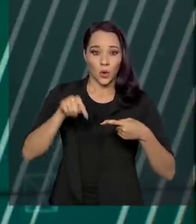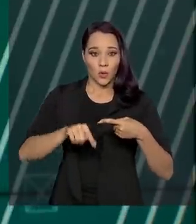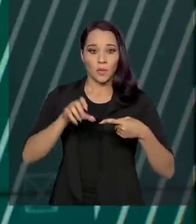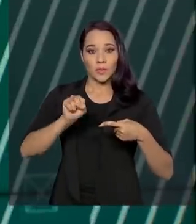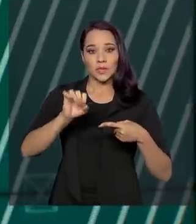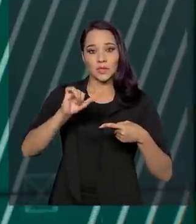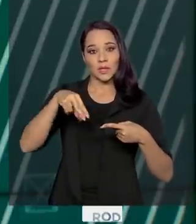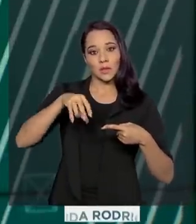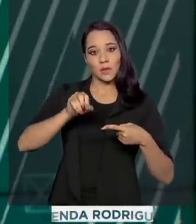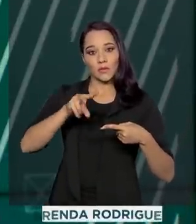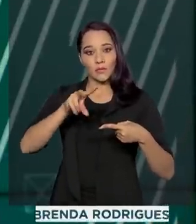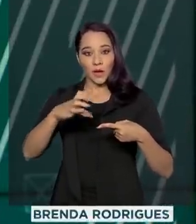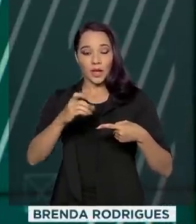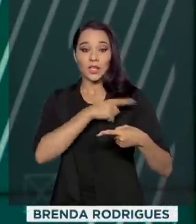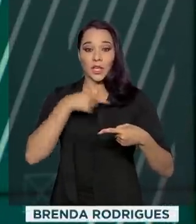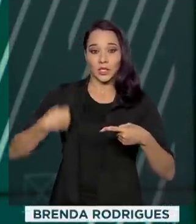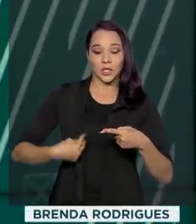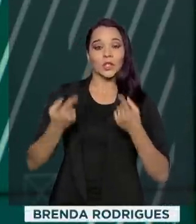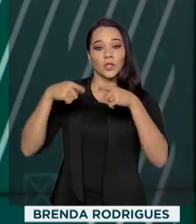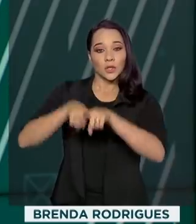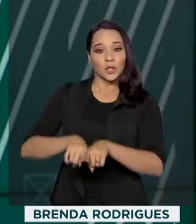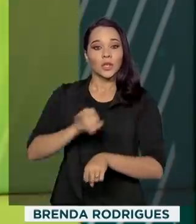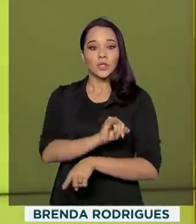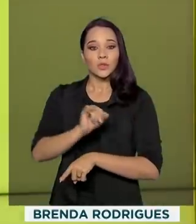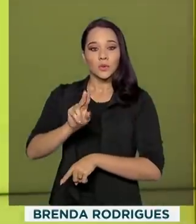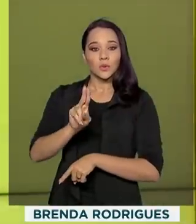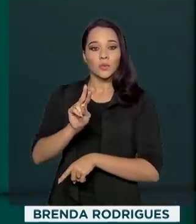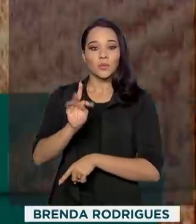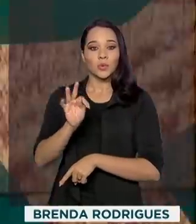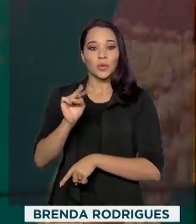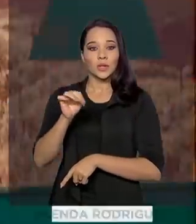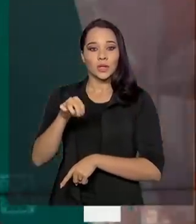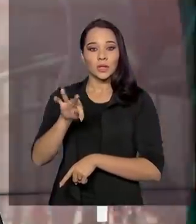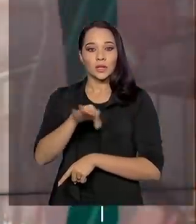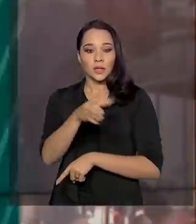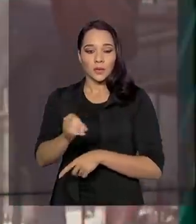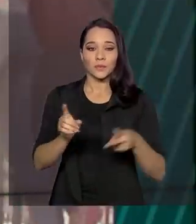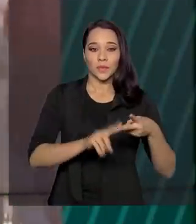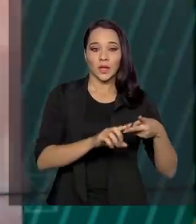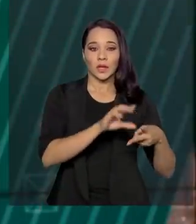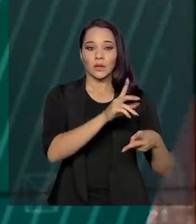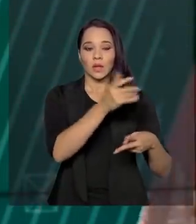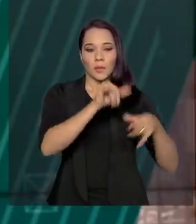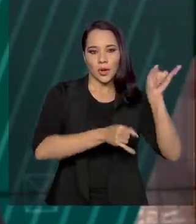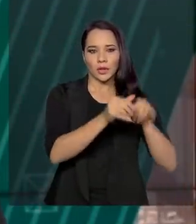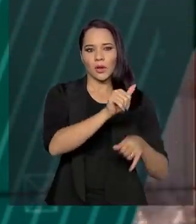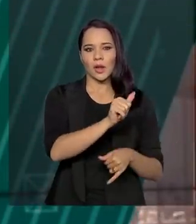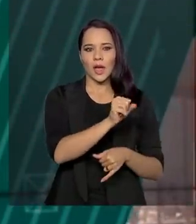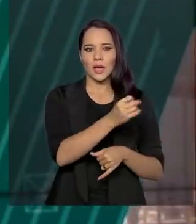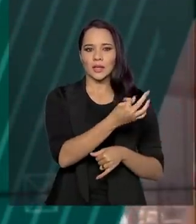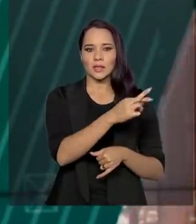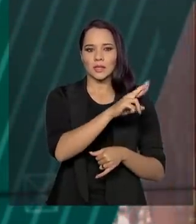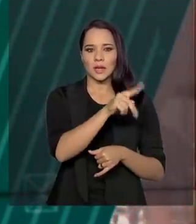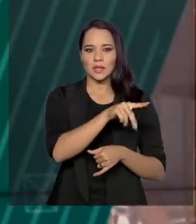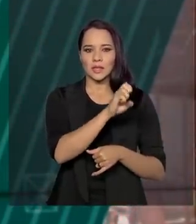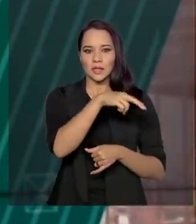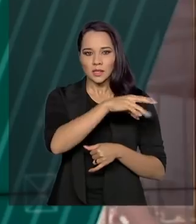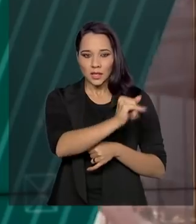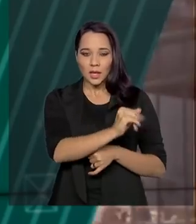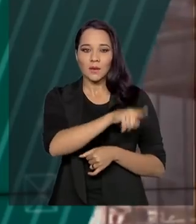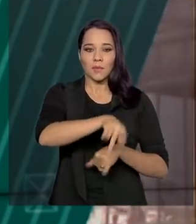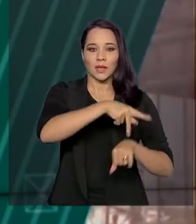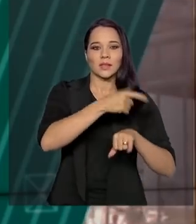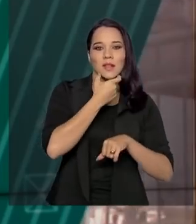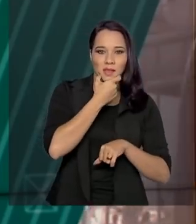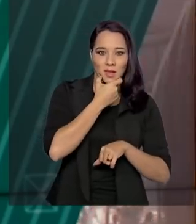pela Sinovac da China, em parceria com o Instituto Butantan, e a outra do Laboratório AstraZeneca da Inglaterra. Esse processo